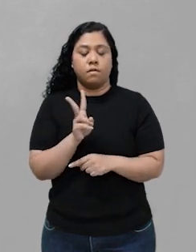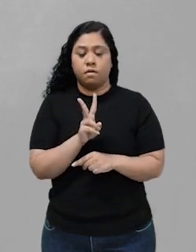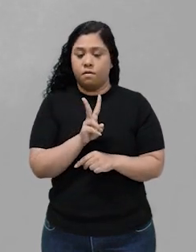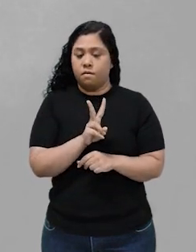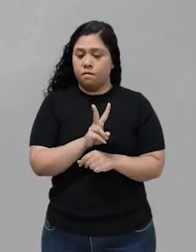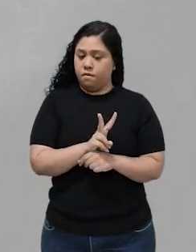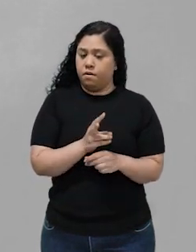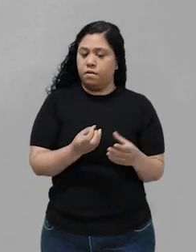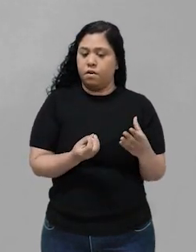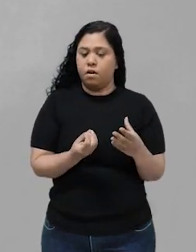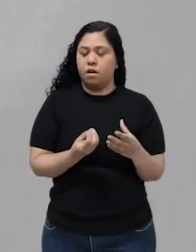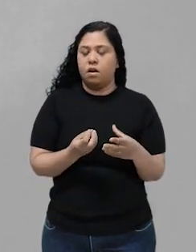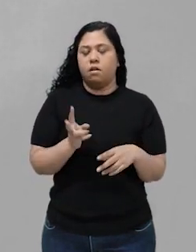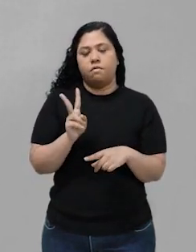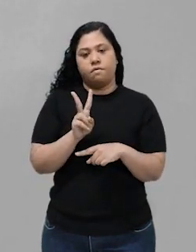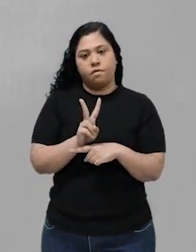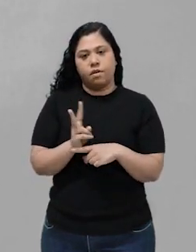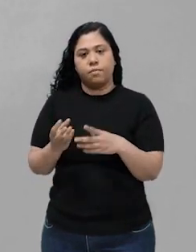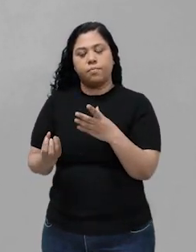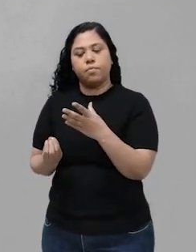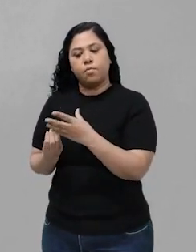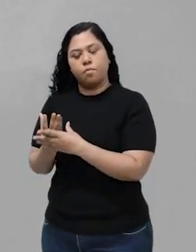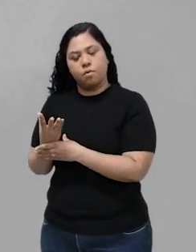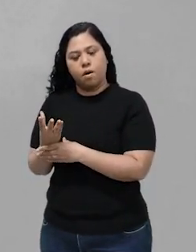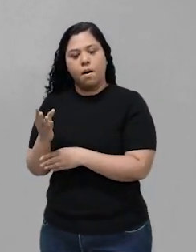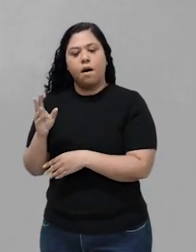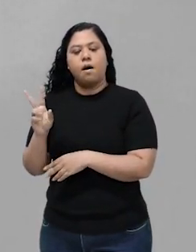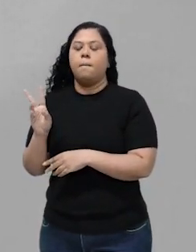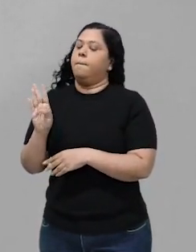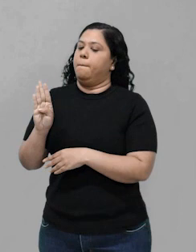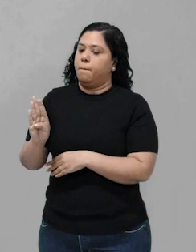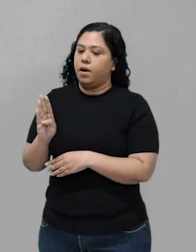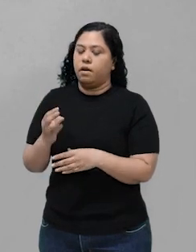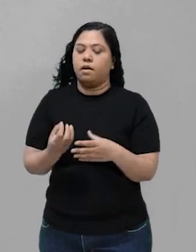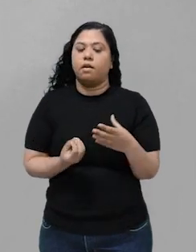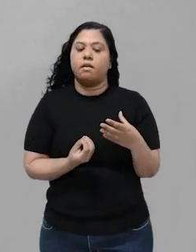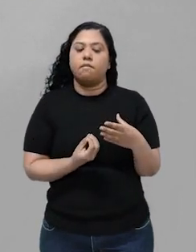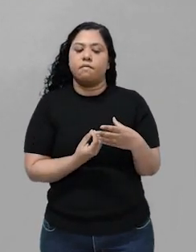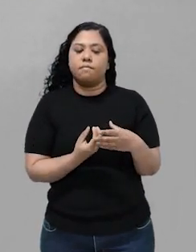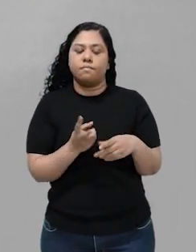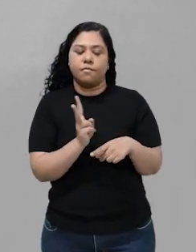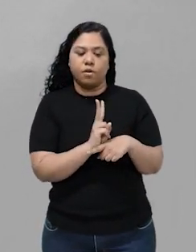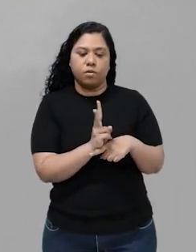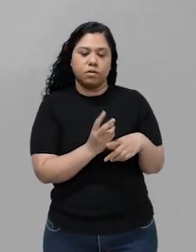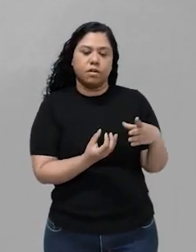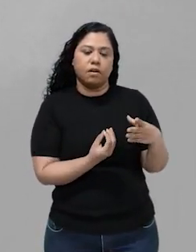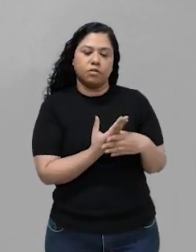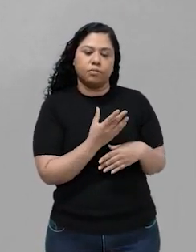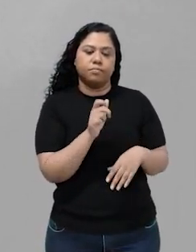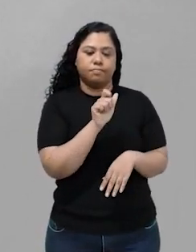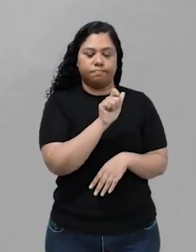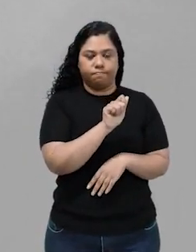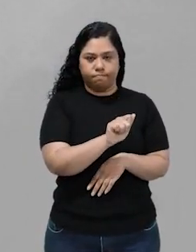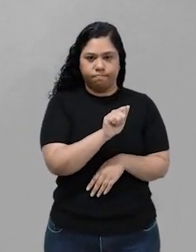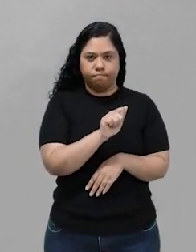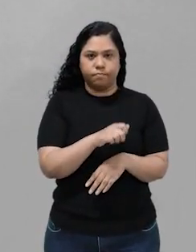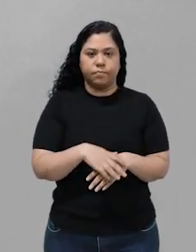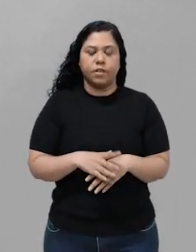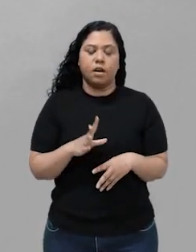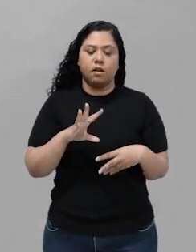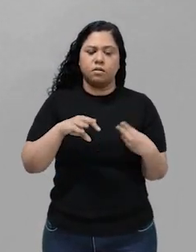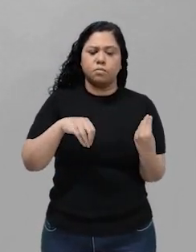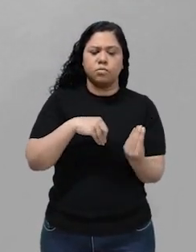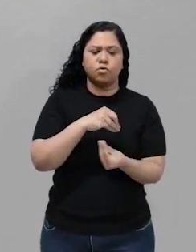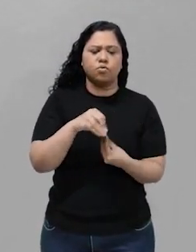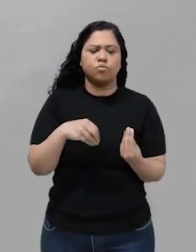B e a velocidade da restauração da substância A. Então, a partir daquele momento, as concentrações,